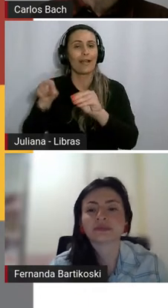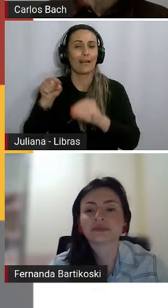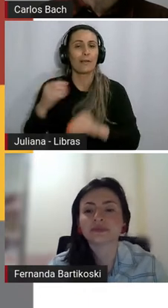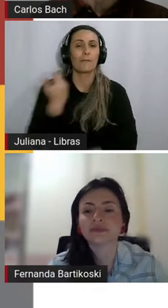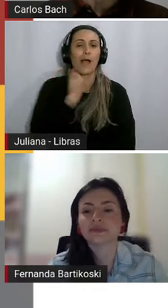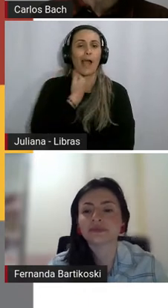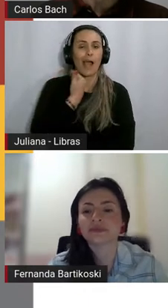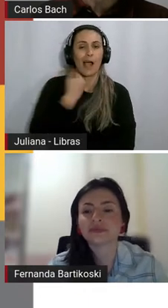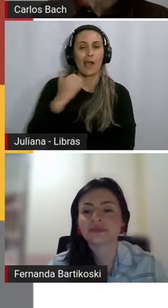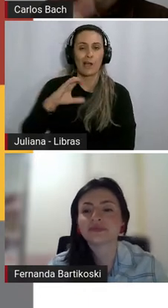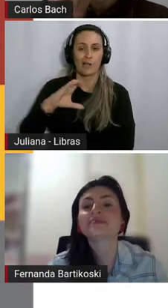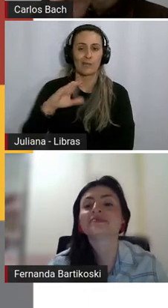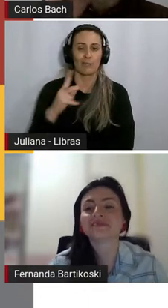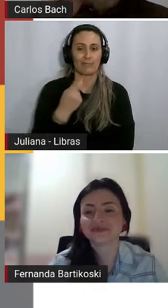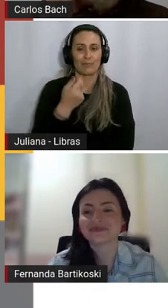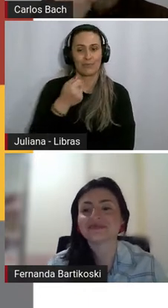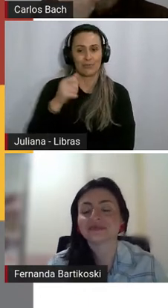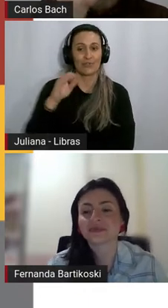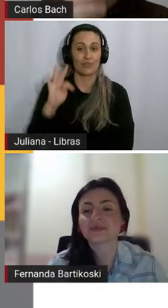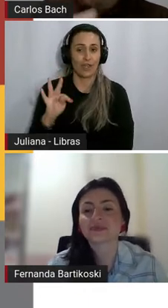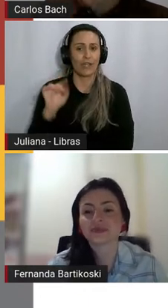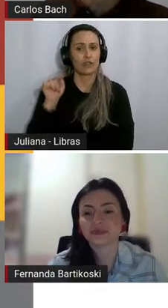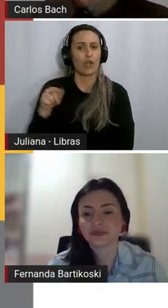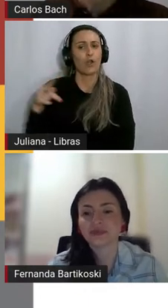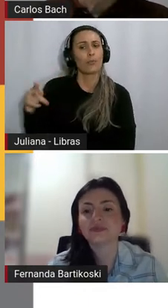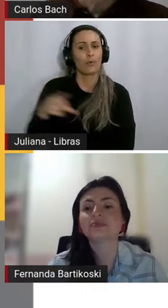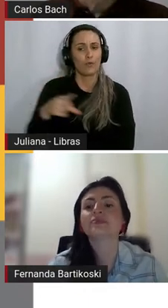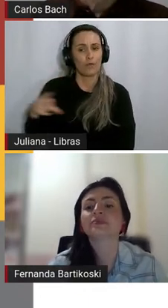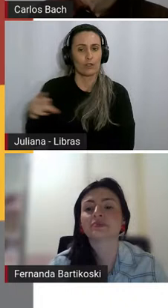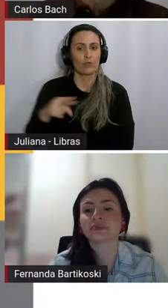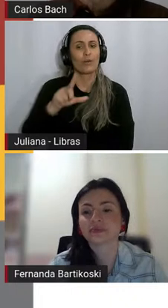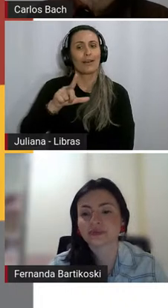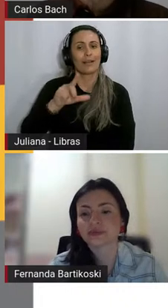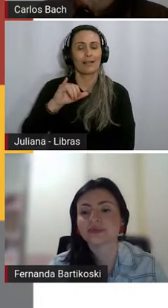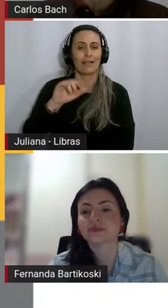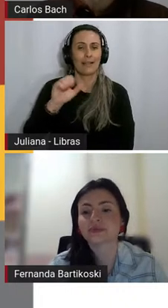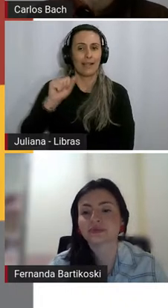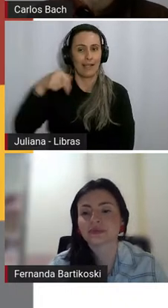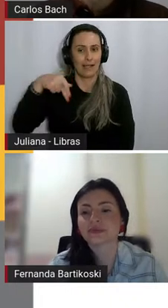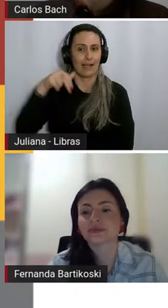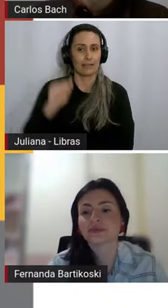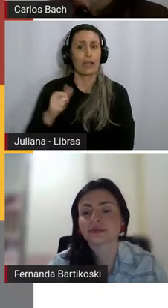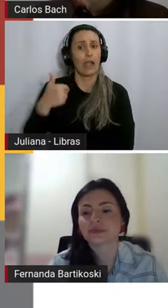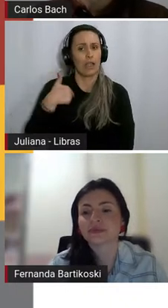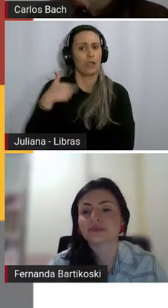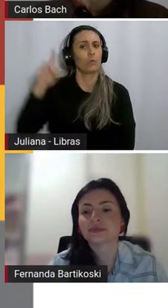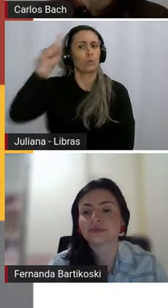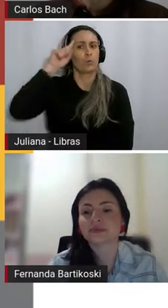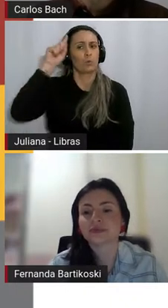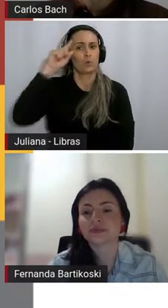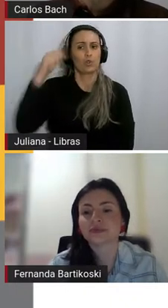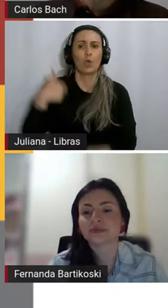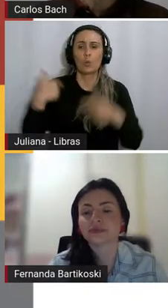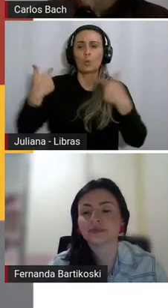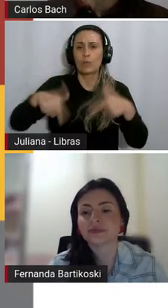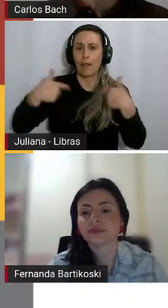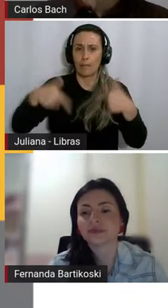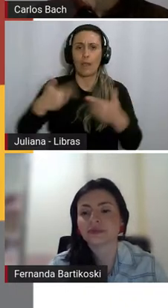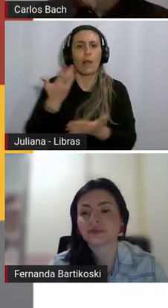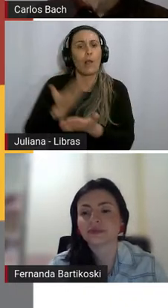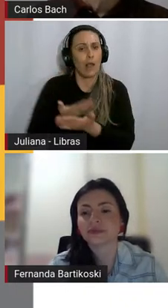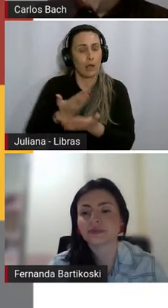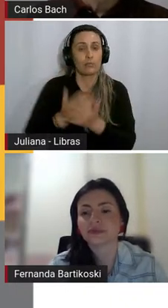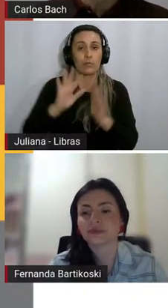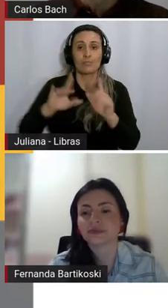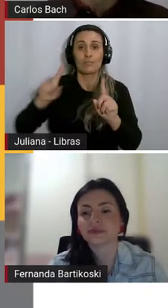Bartz da Silva trabalhe com leituras diárias com os alunos. Na próxima semana será a final